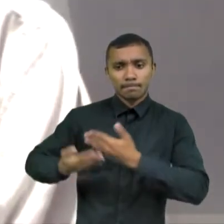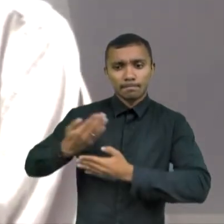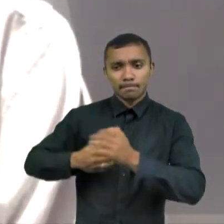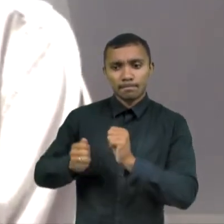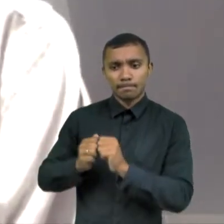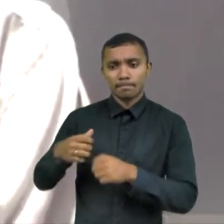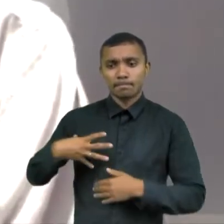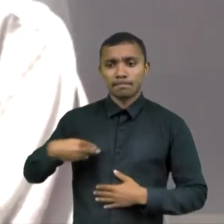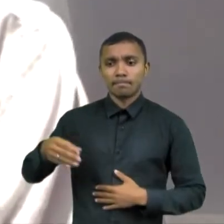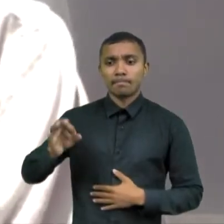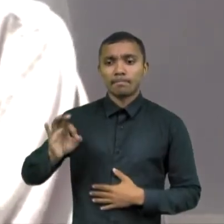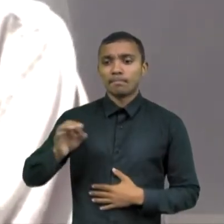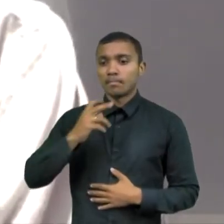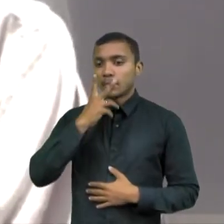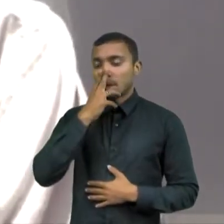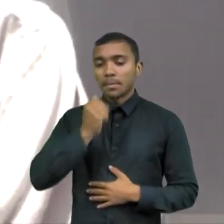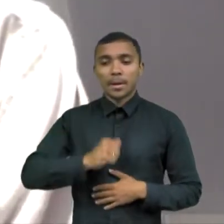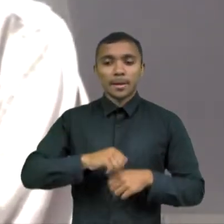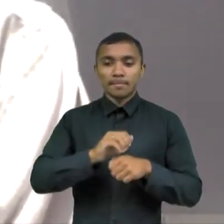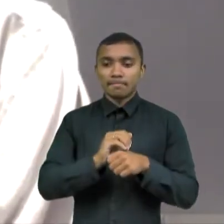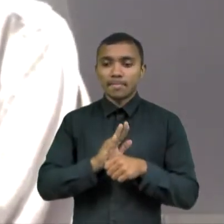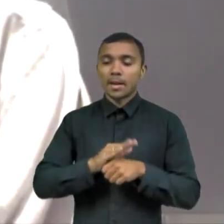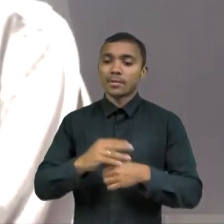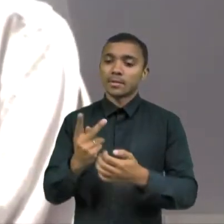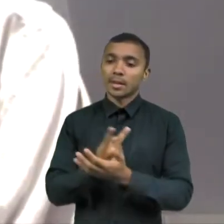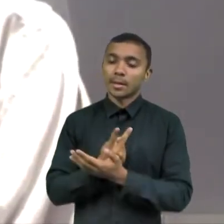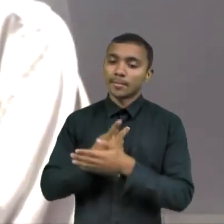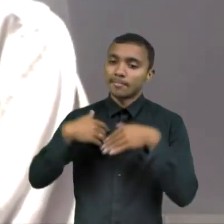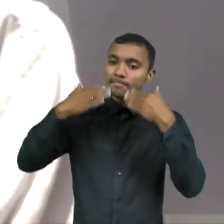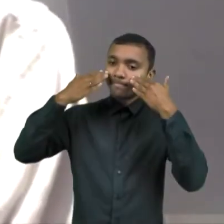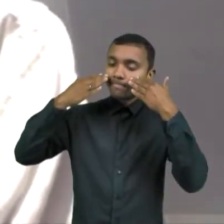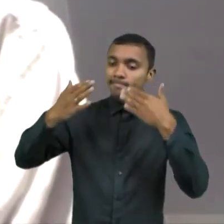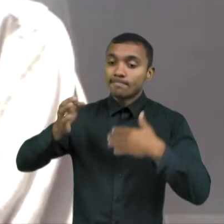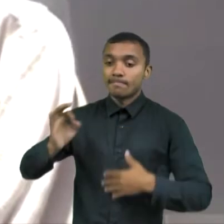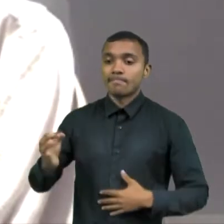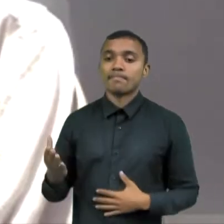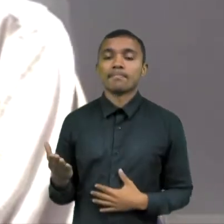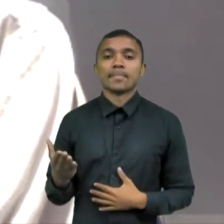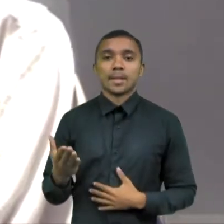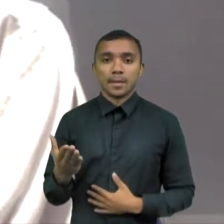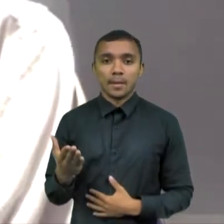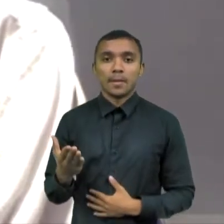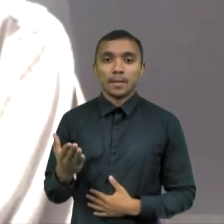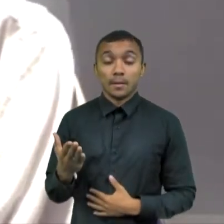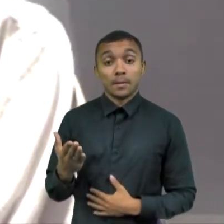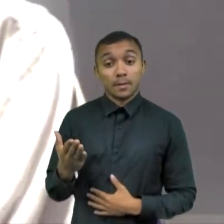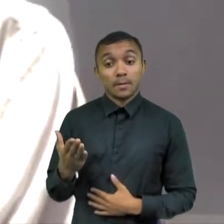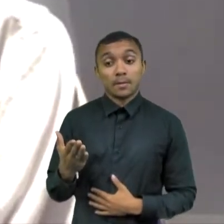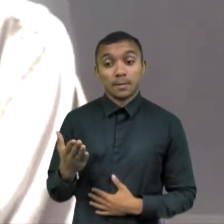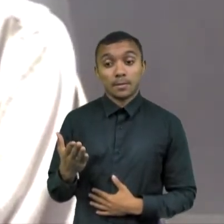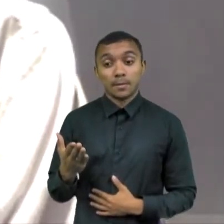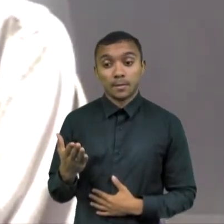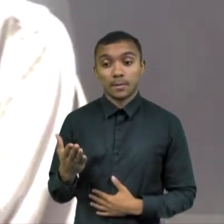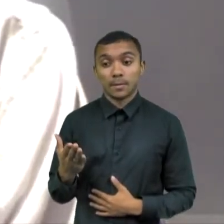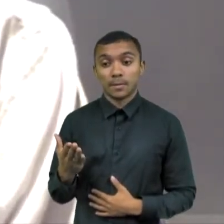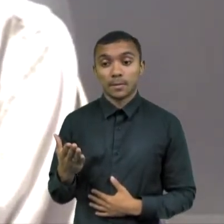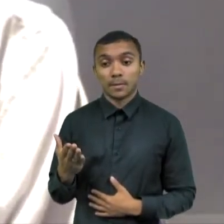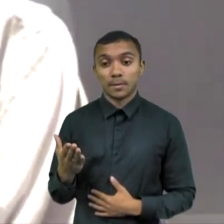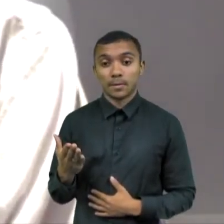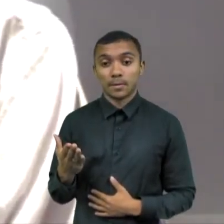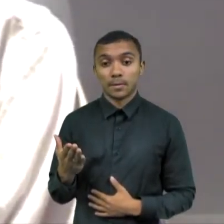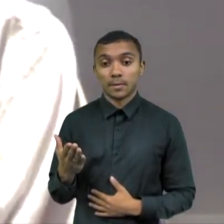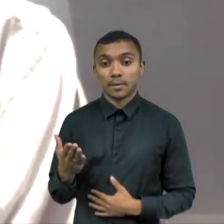transparece mais, assim, entendeu? Ele tem uma transmutação maior em